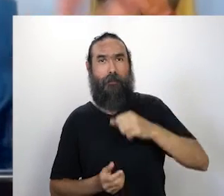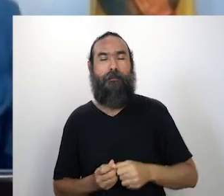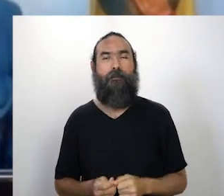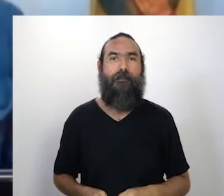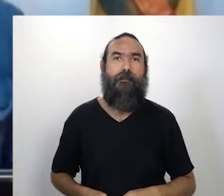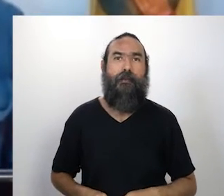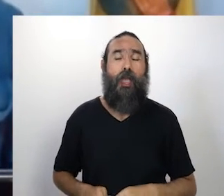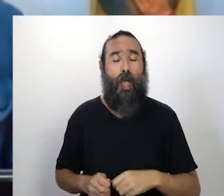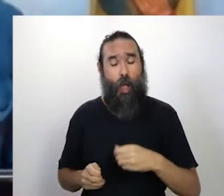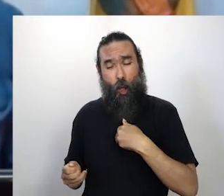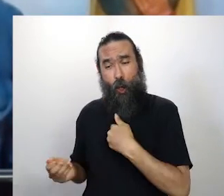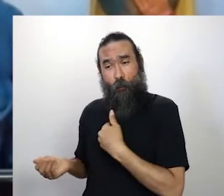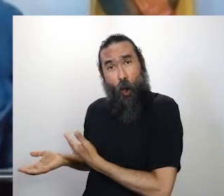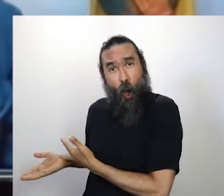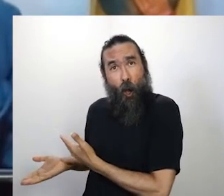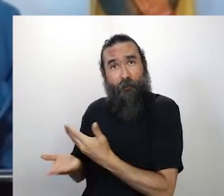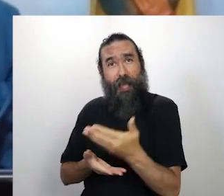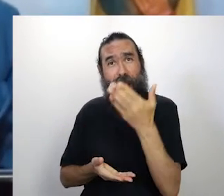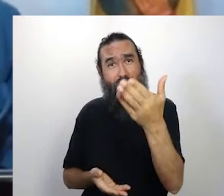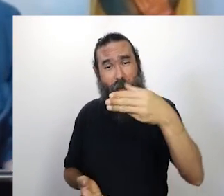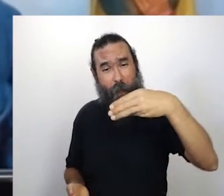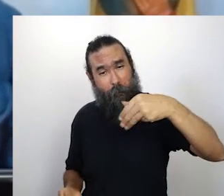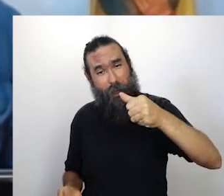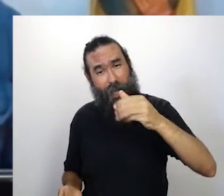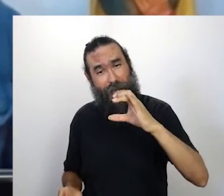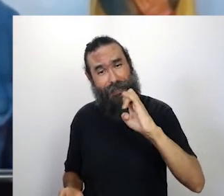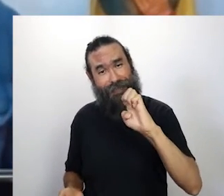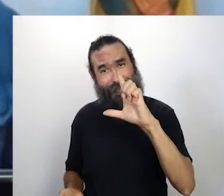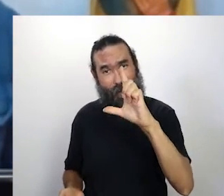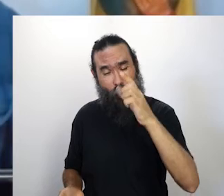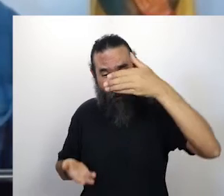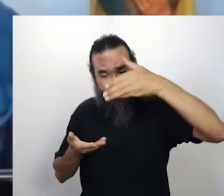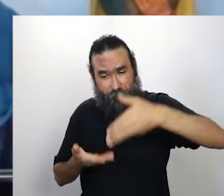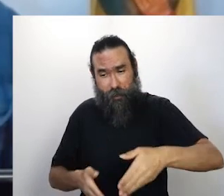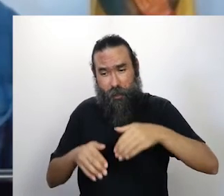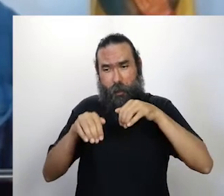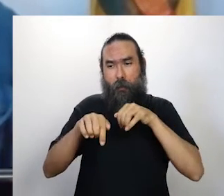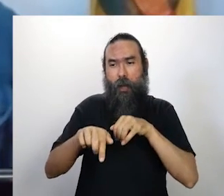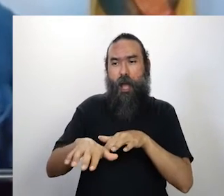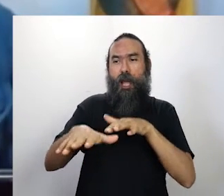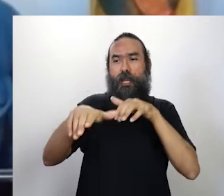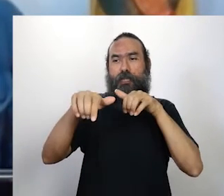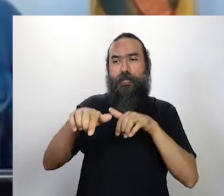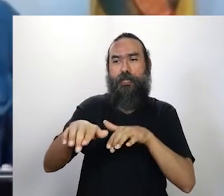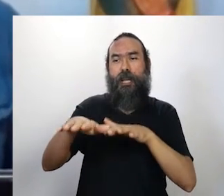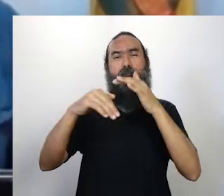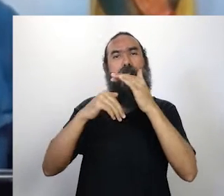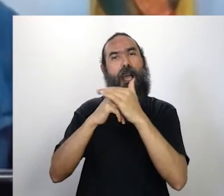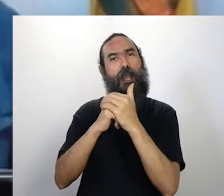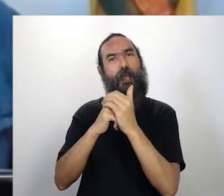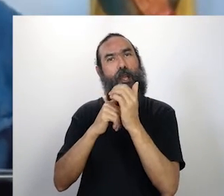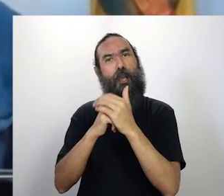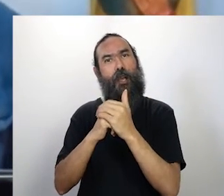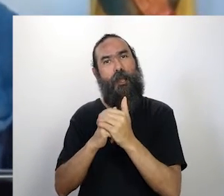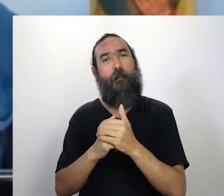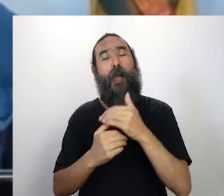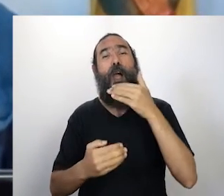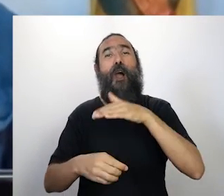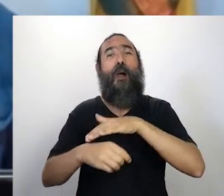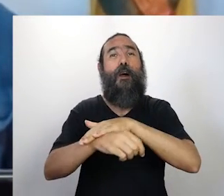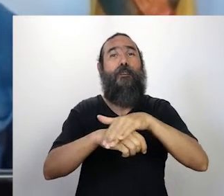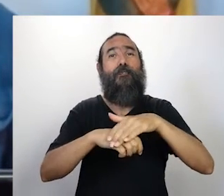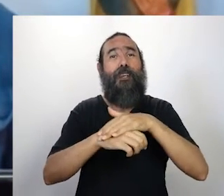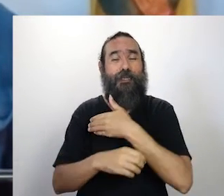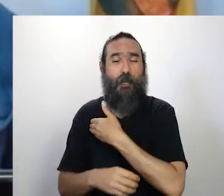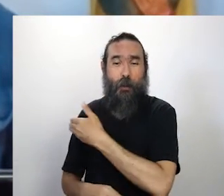convidar Maciel nessa marcha tão dengosa para conversar